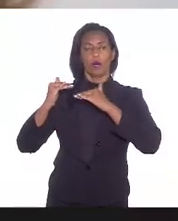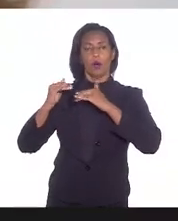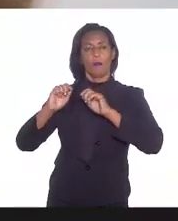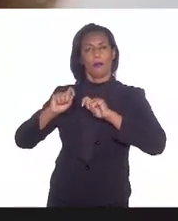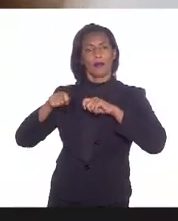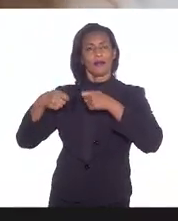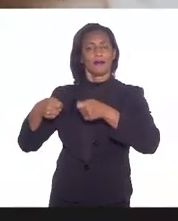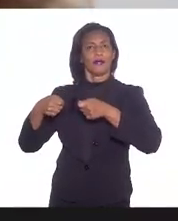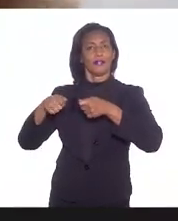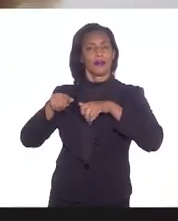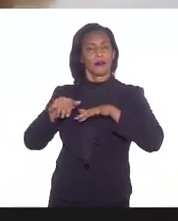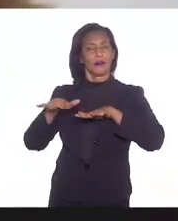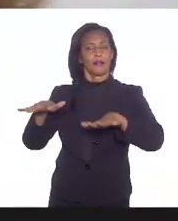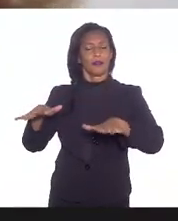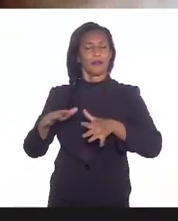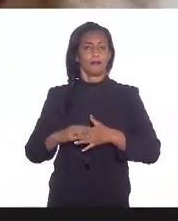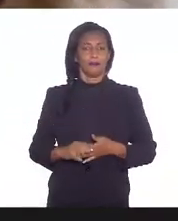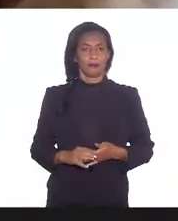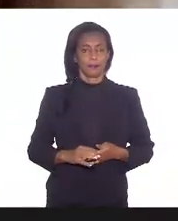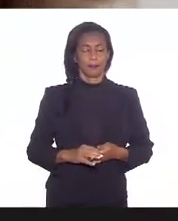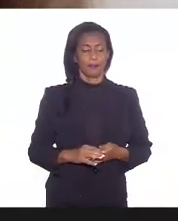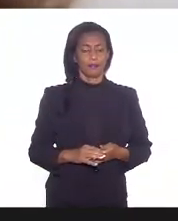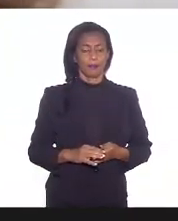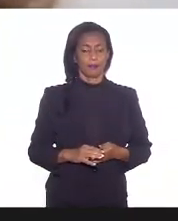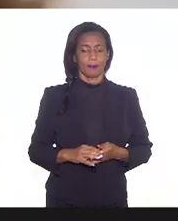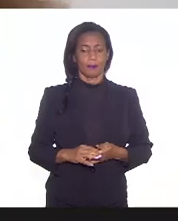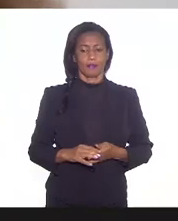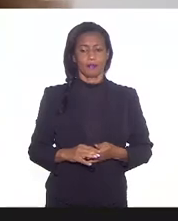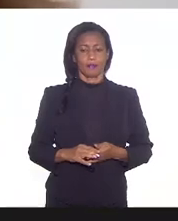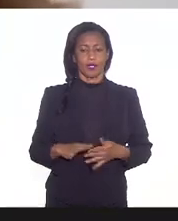e proposição de ações. Então,